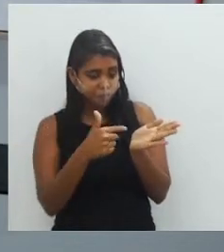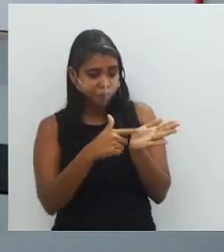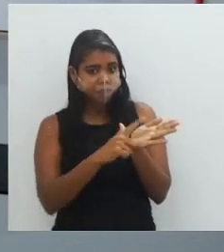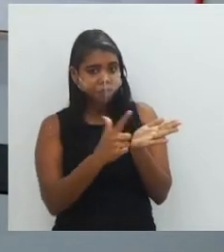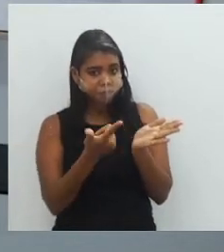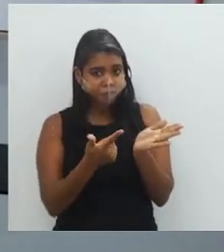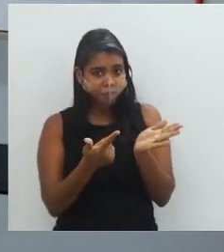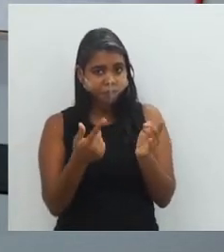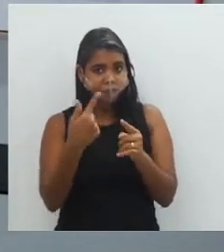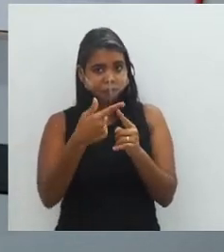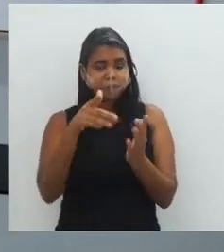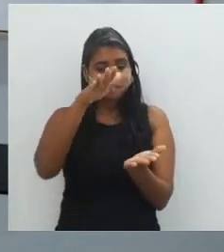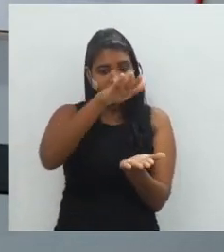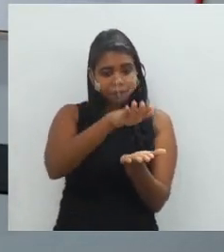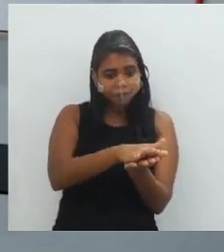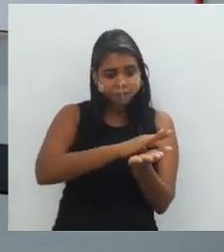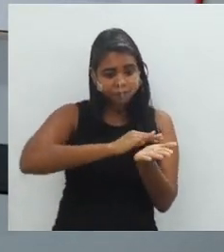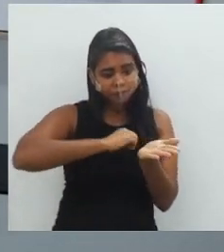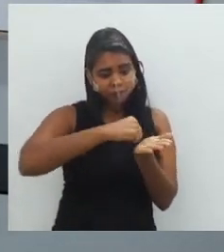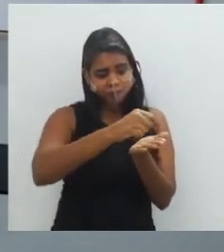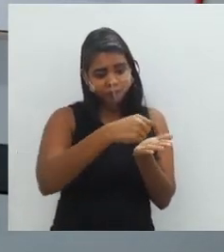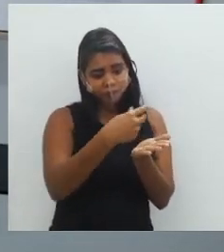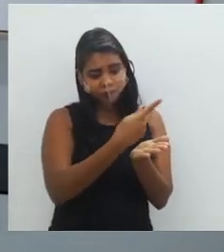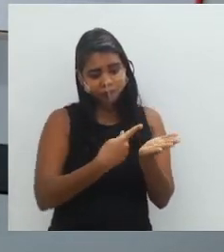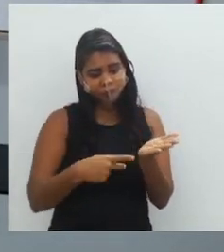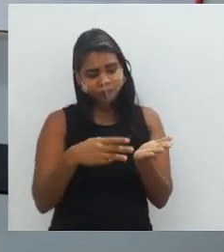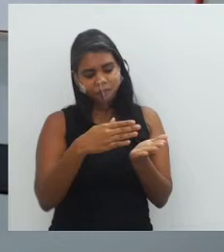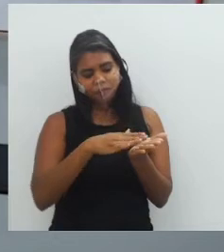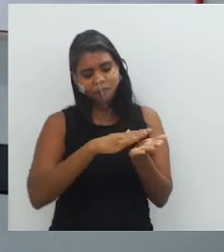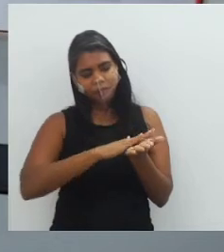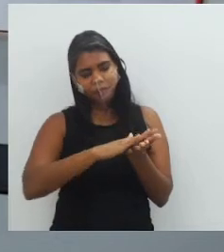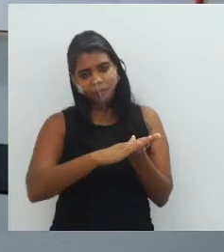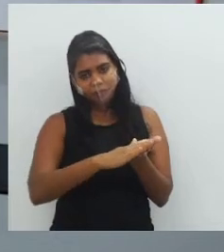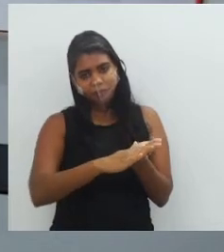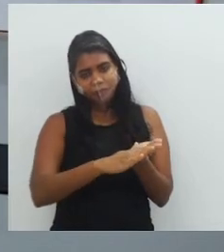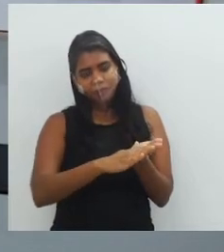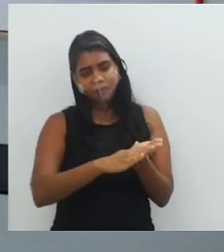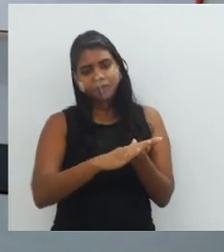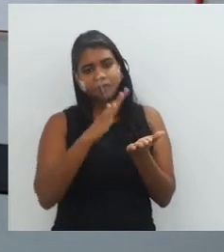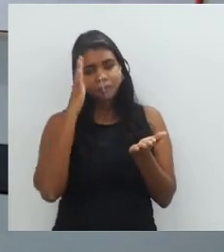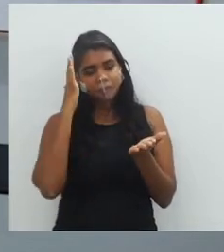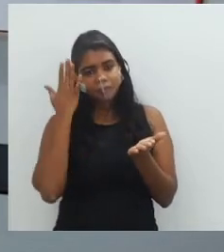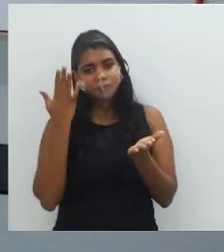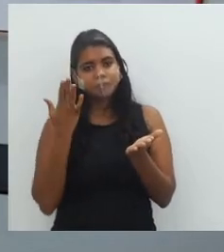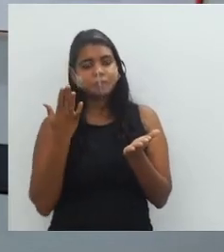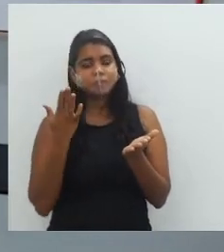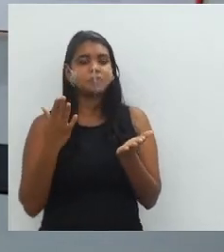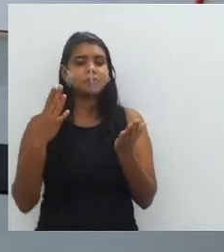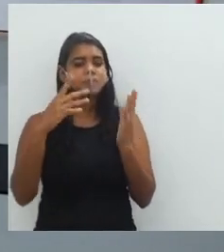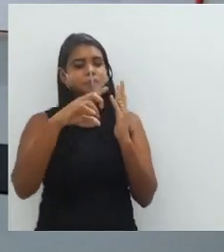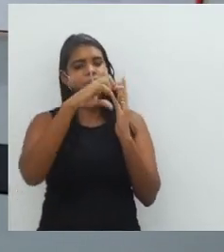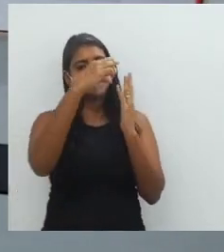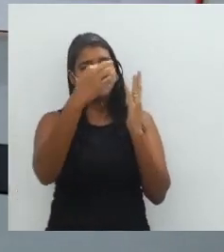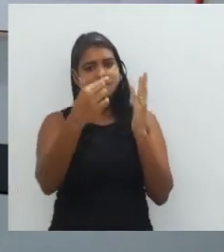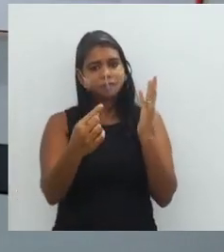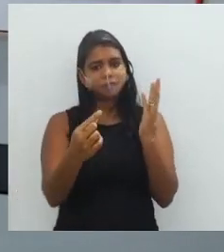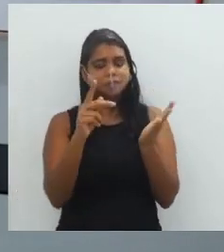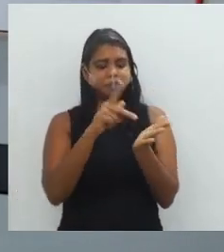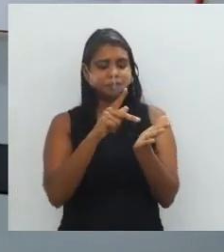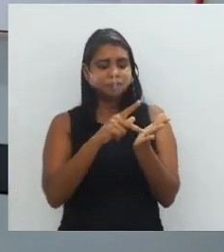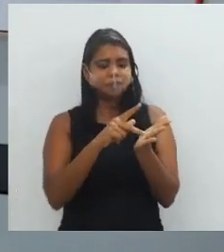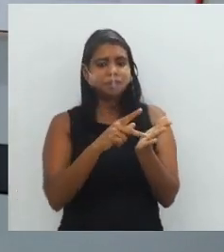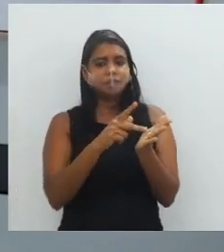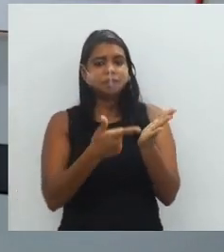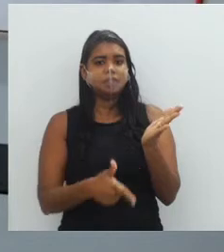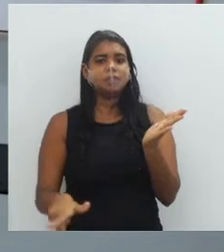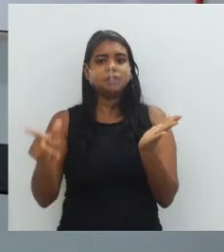fricção sobre a superfície. Então, a gente transpõe o desenho da folha original para